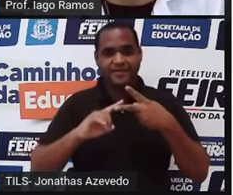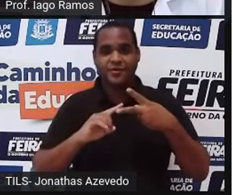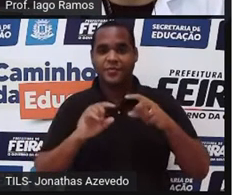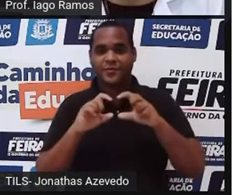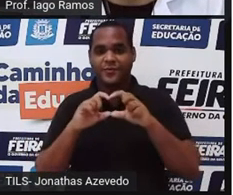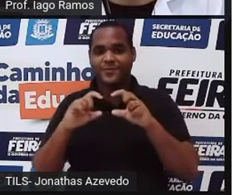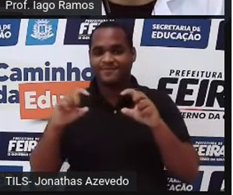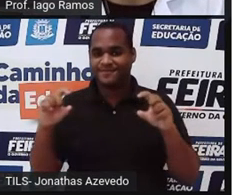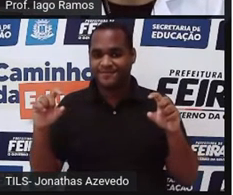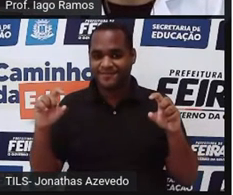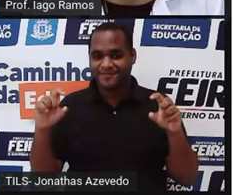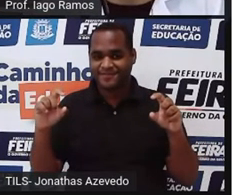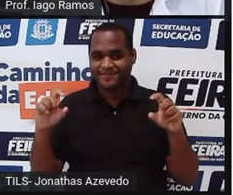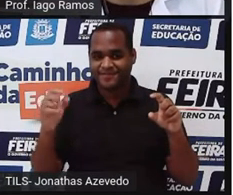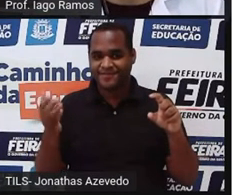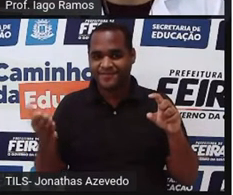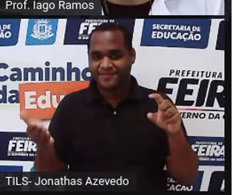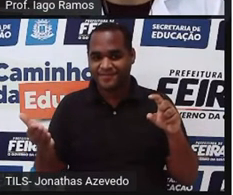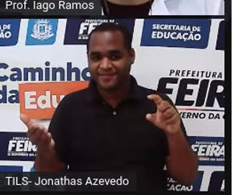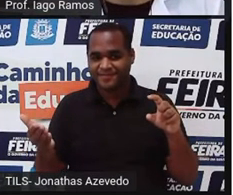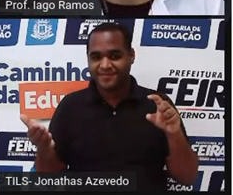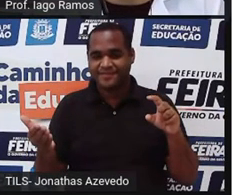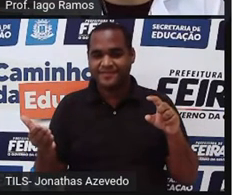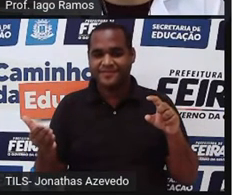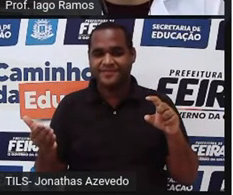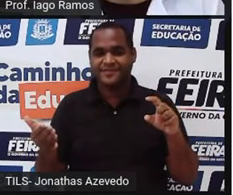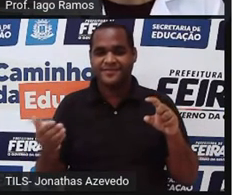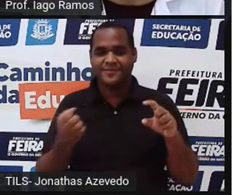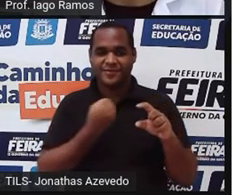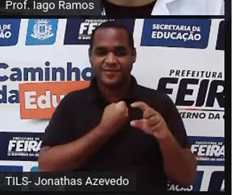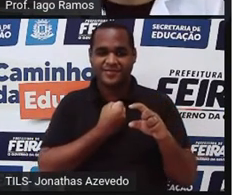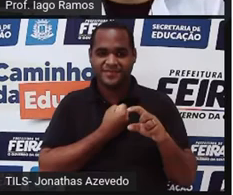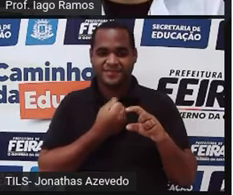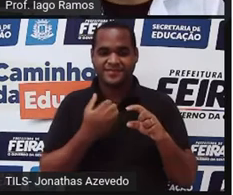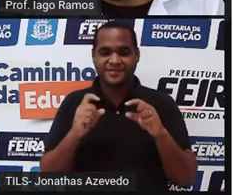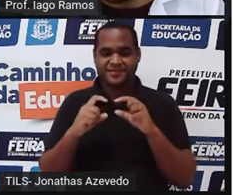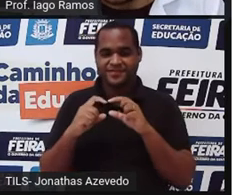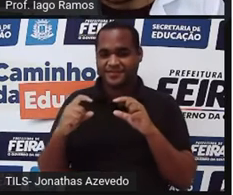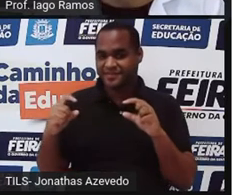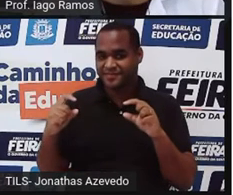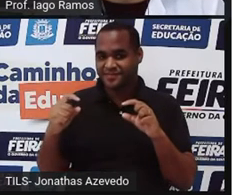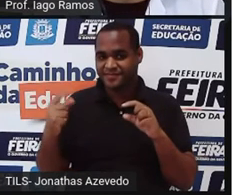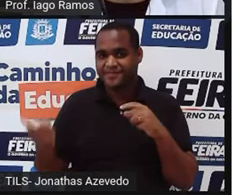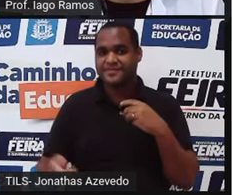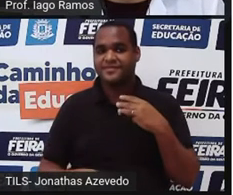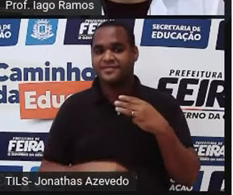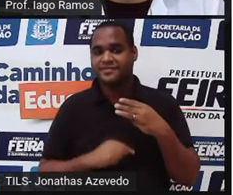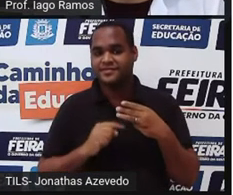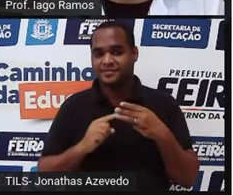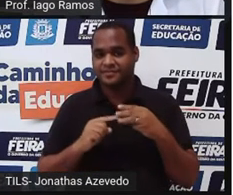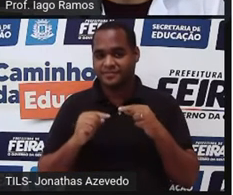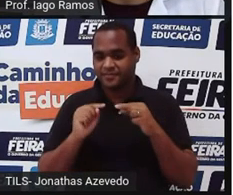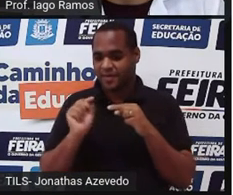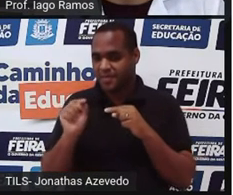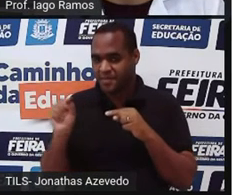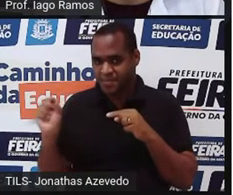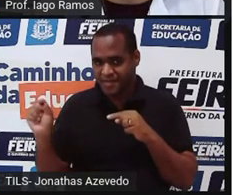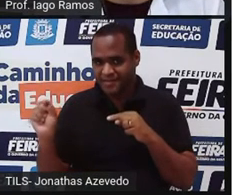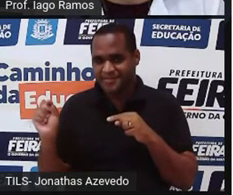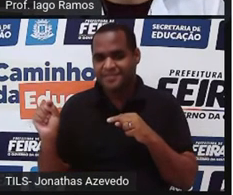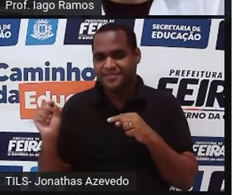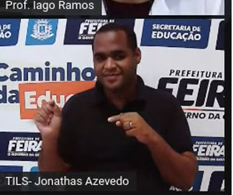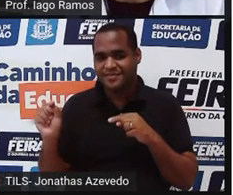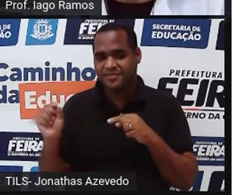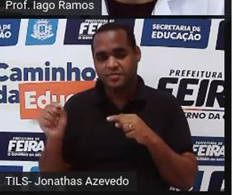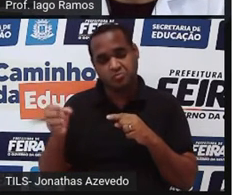,14150570. E aí tem reticências para